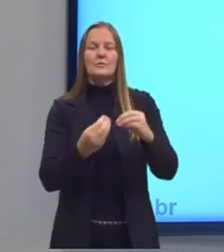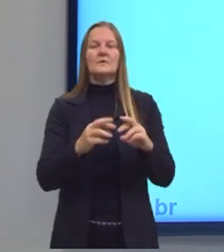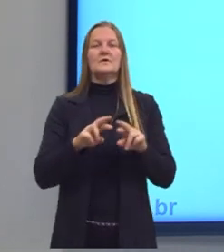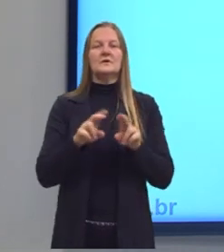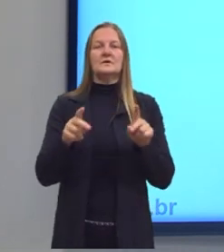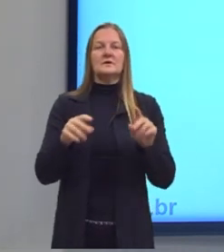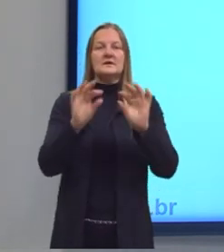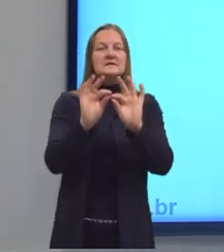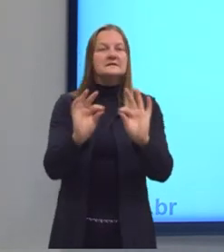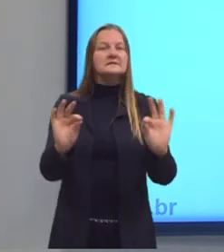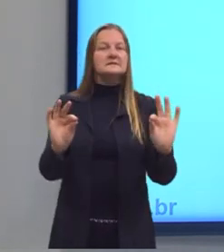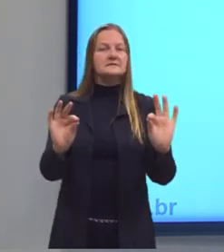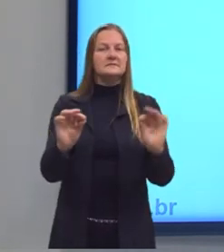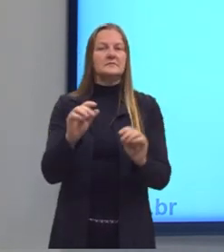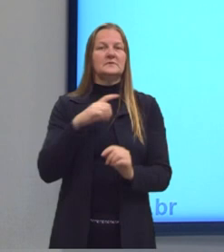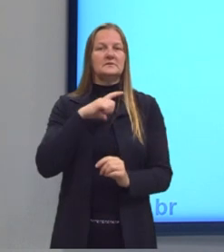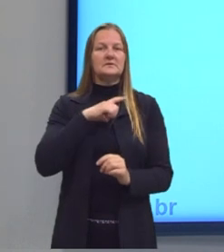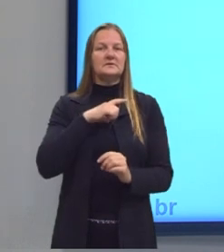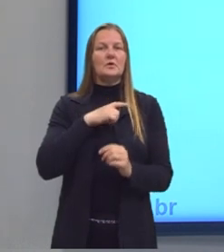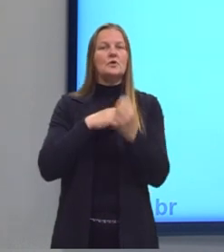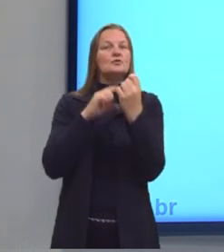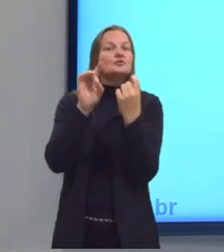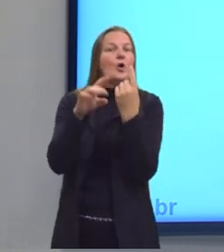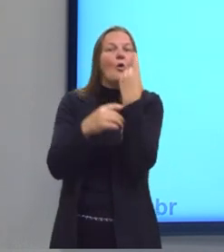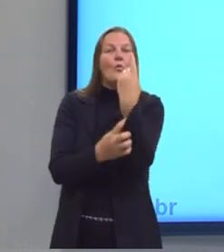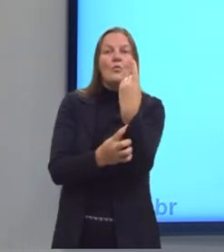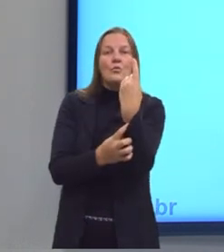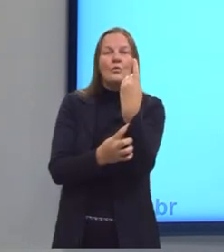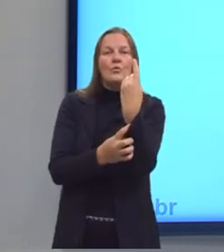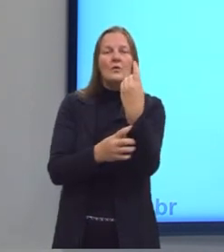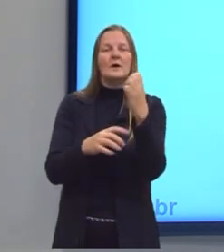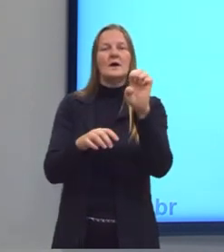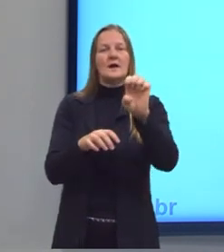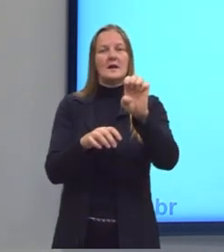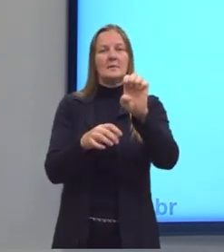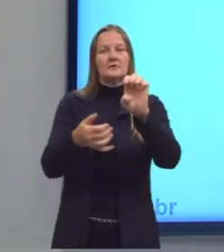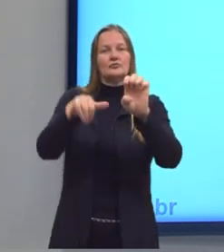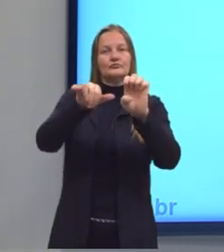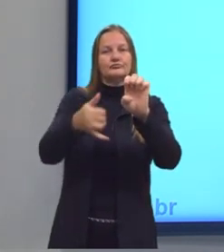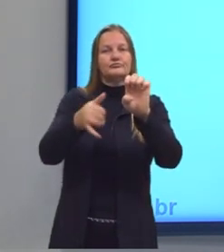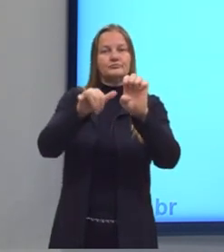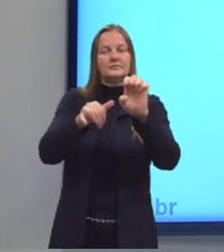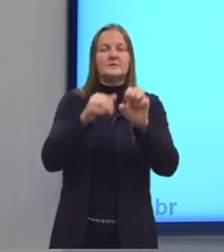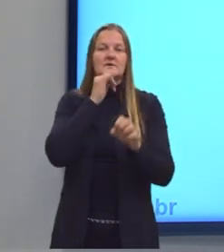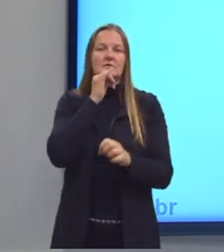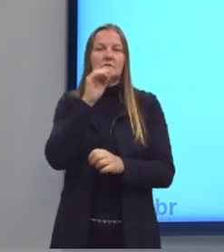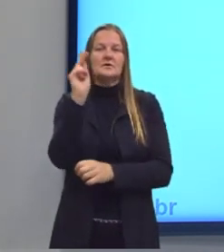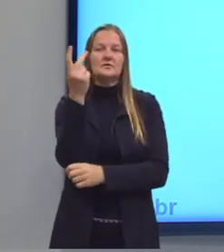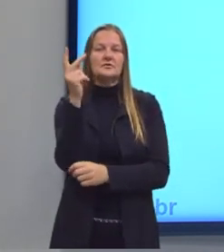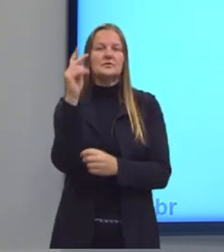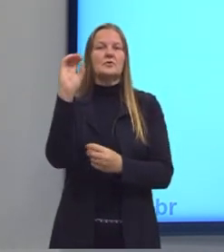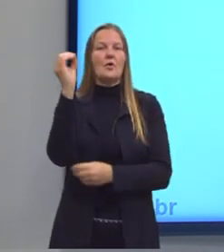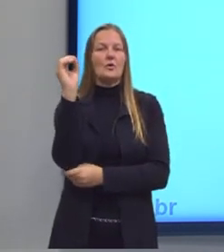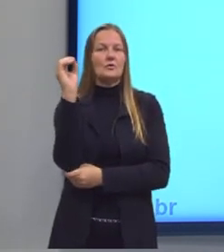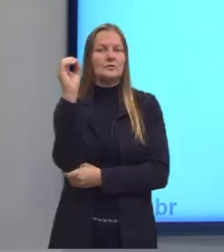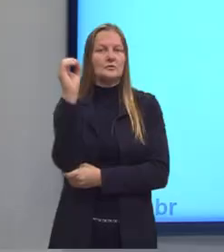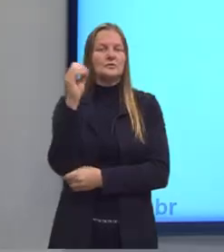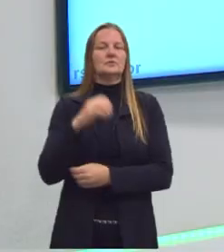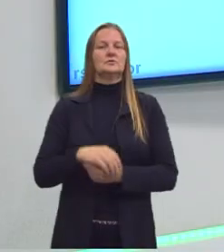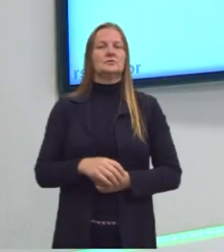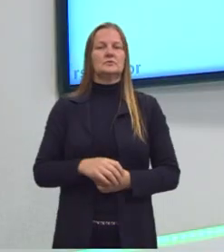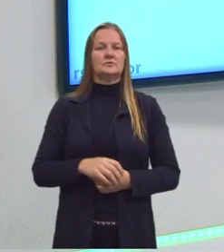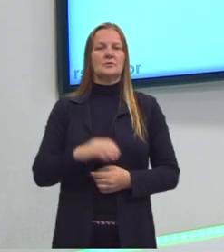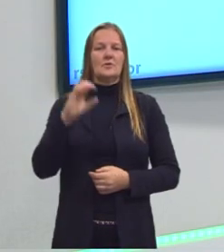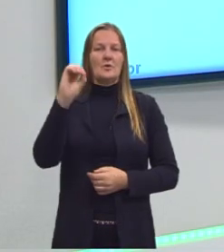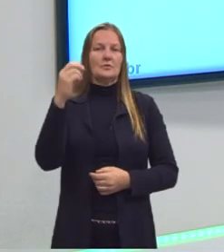Substâncias simples são aquelas que só tem um elemento químico, né? Por exemplo, o gás hidrogênio, o gás oxigênio, que é formado por